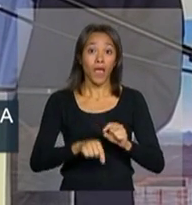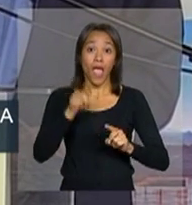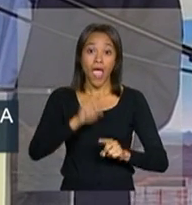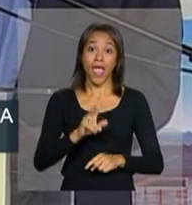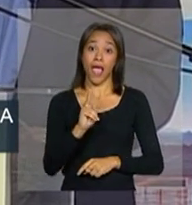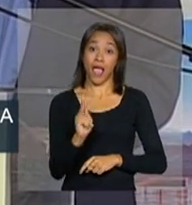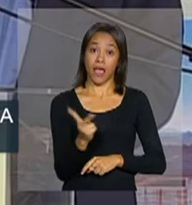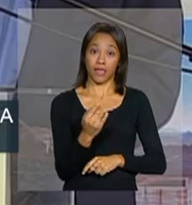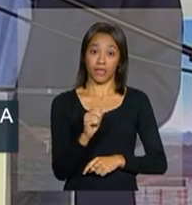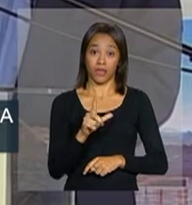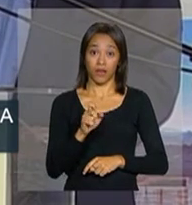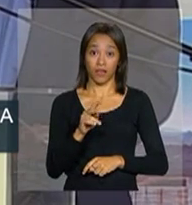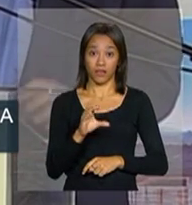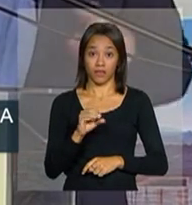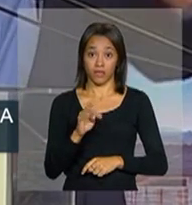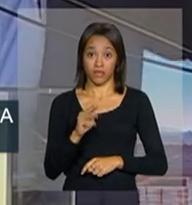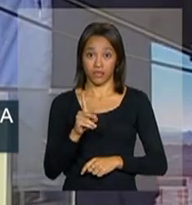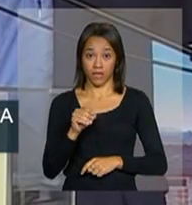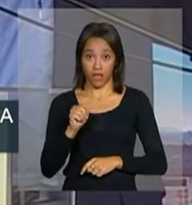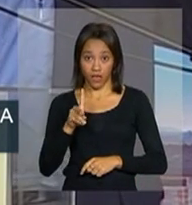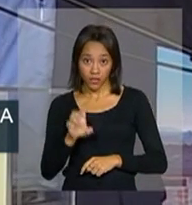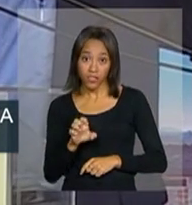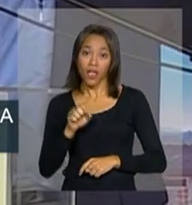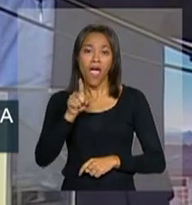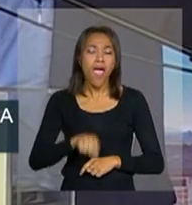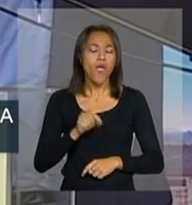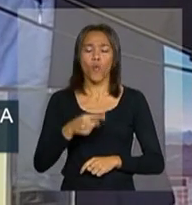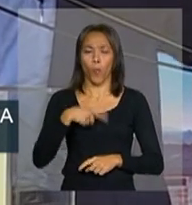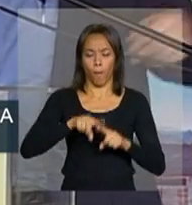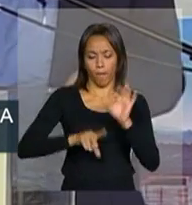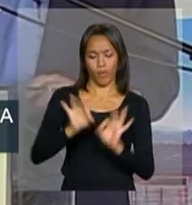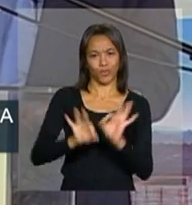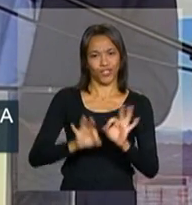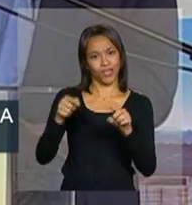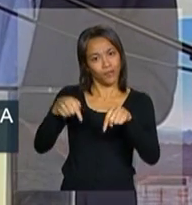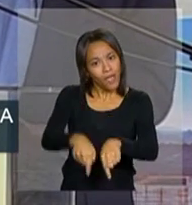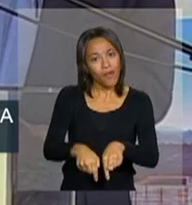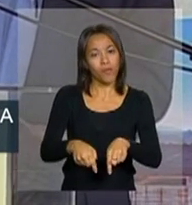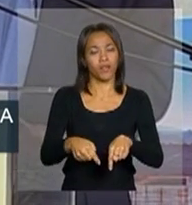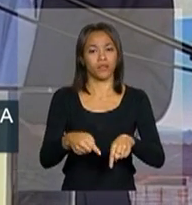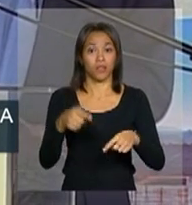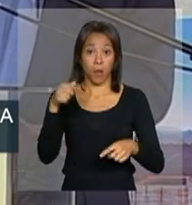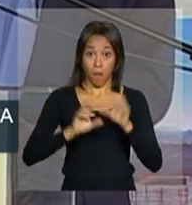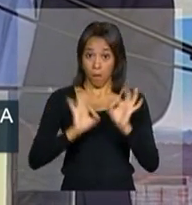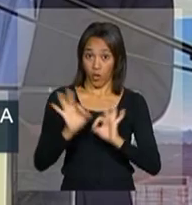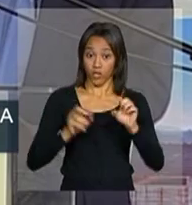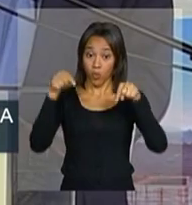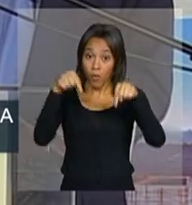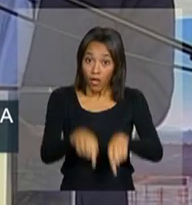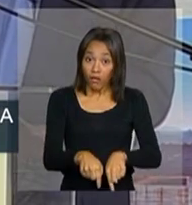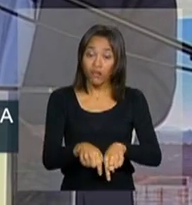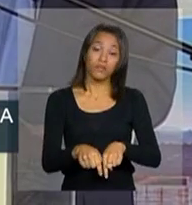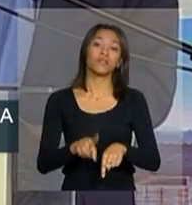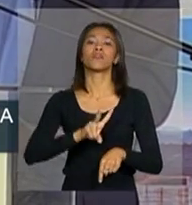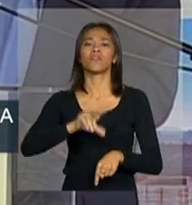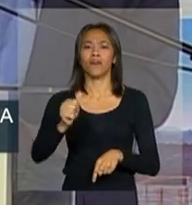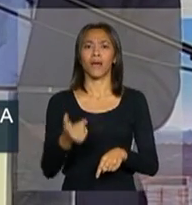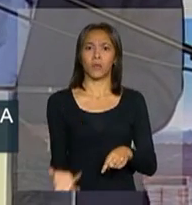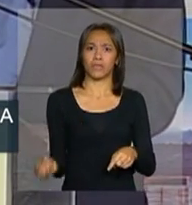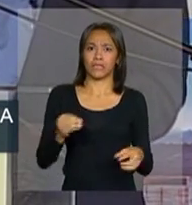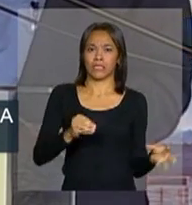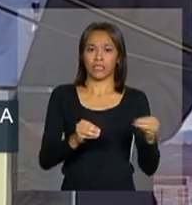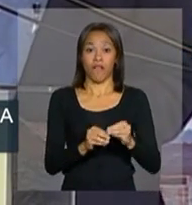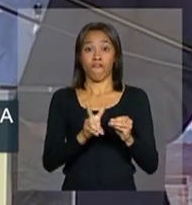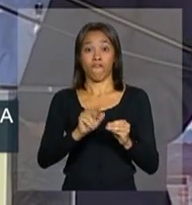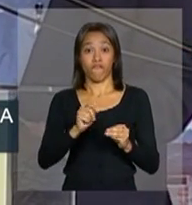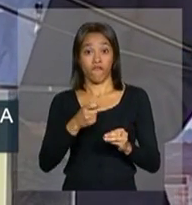hidroeletricidade, é justamente por projetos dessa natureza, projetos que vão agregar valor para